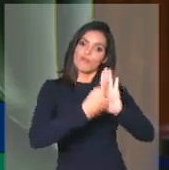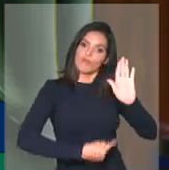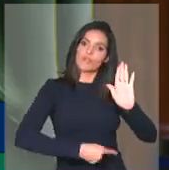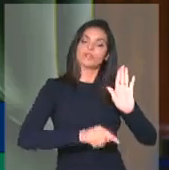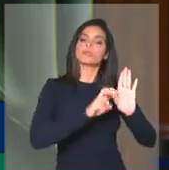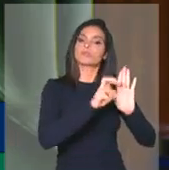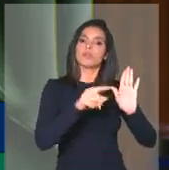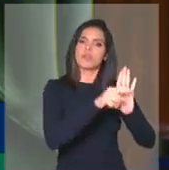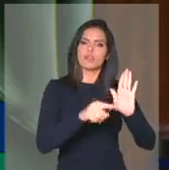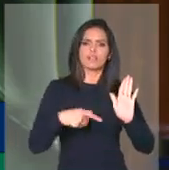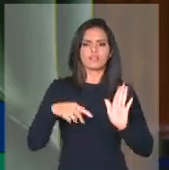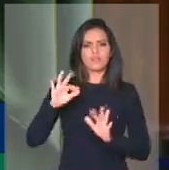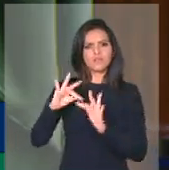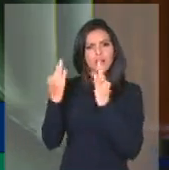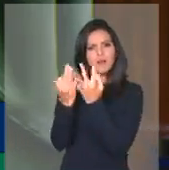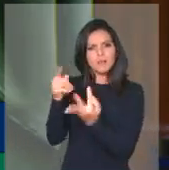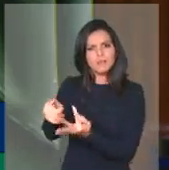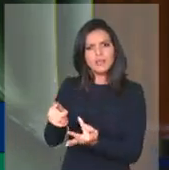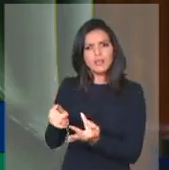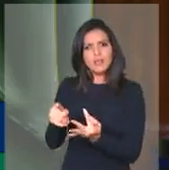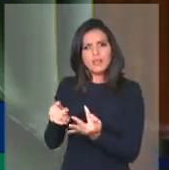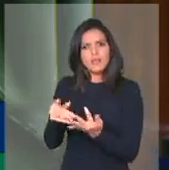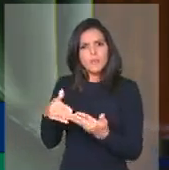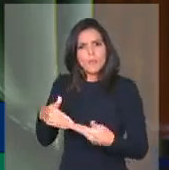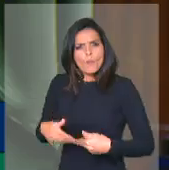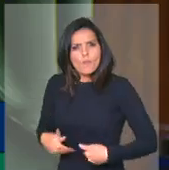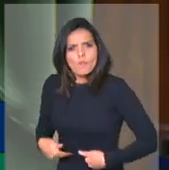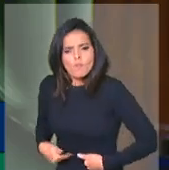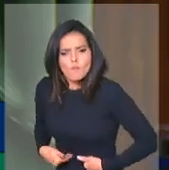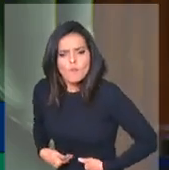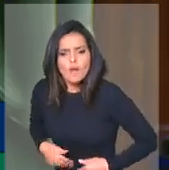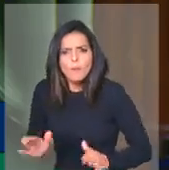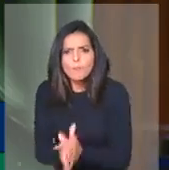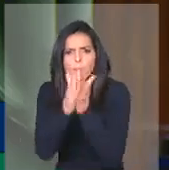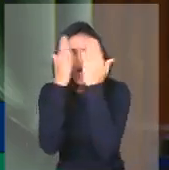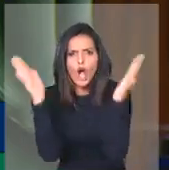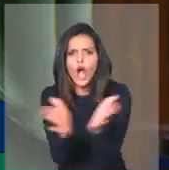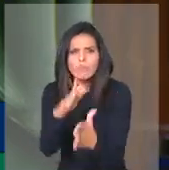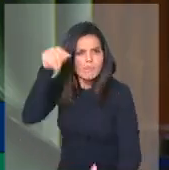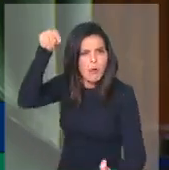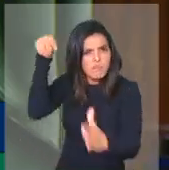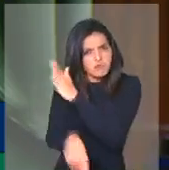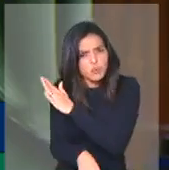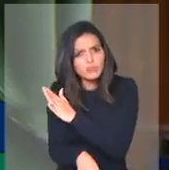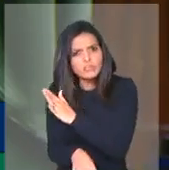exigir de uma família famérica, pobre, miserável...